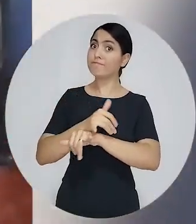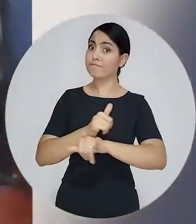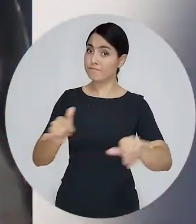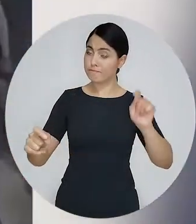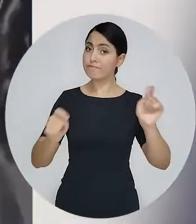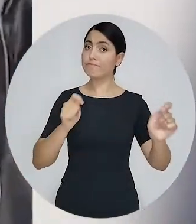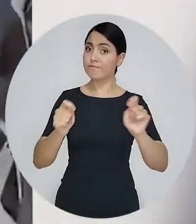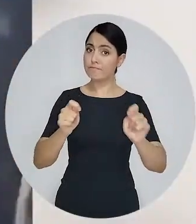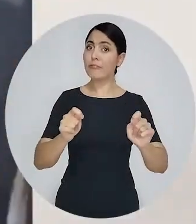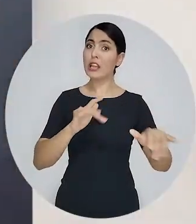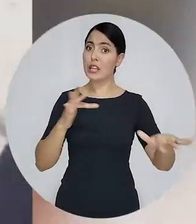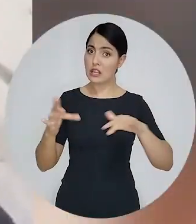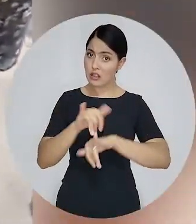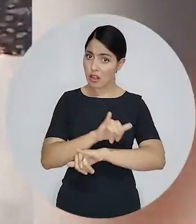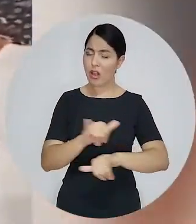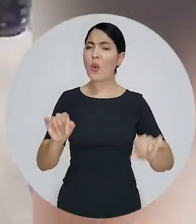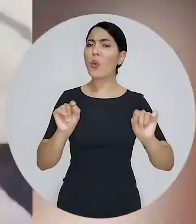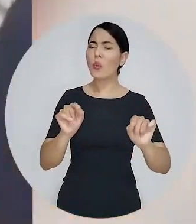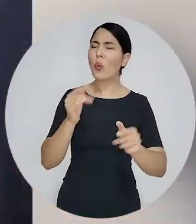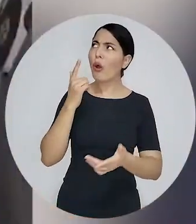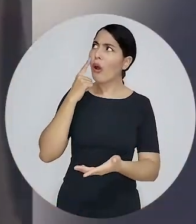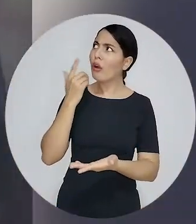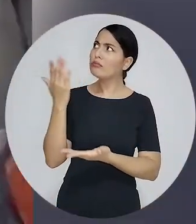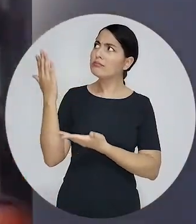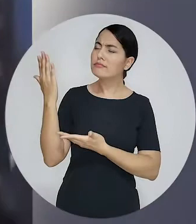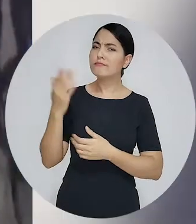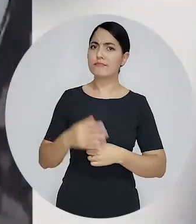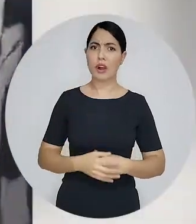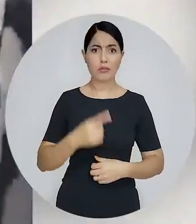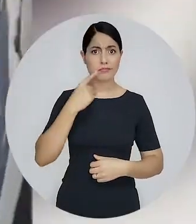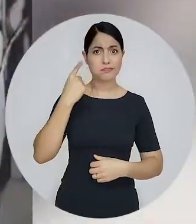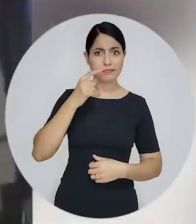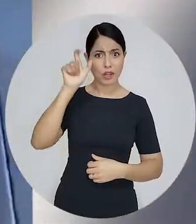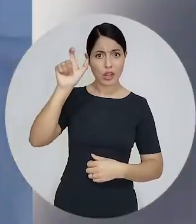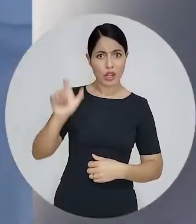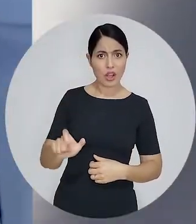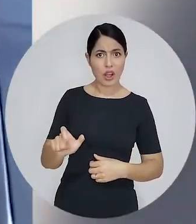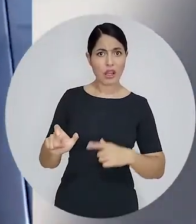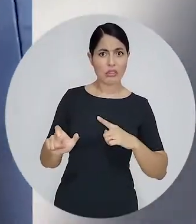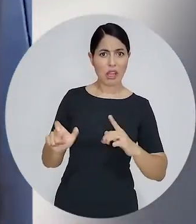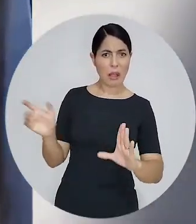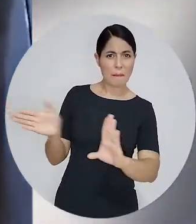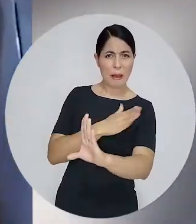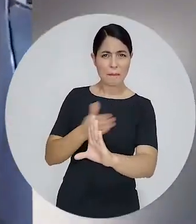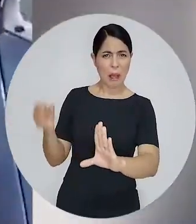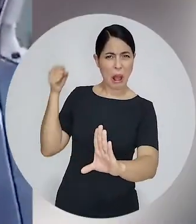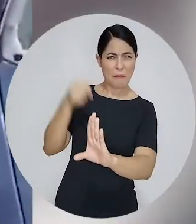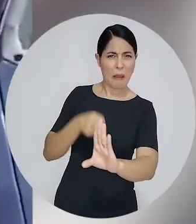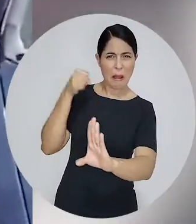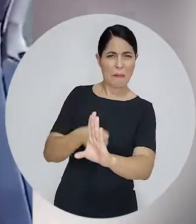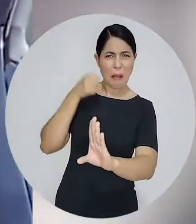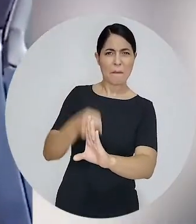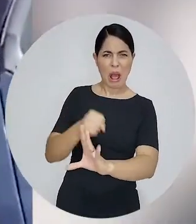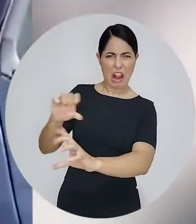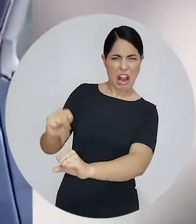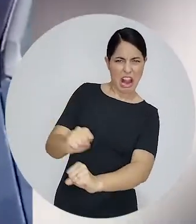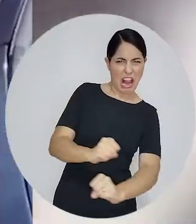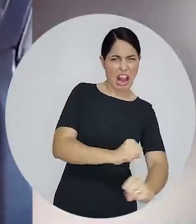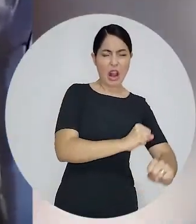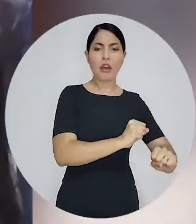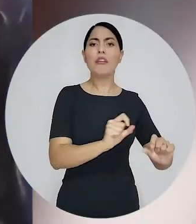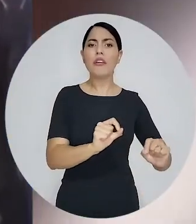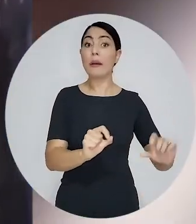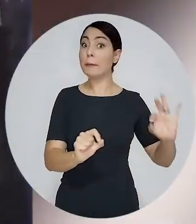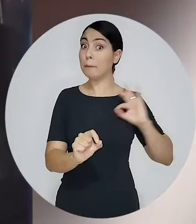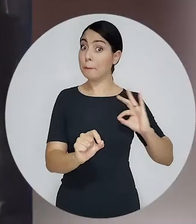imprensa e divulgado nas redes sociais é possível ver o advogado sofrendo uma série de tapas e socos e sendo arrastado pelo